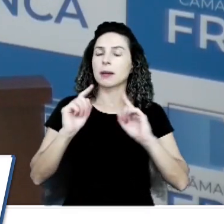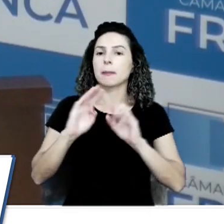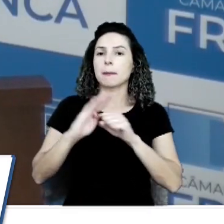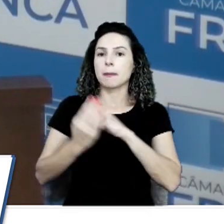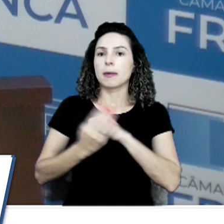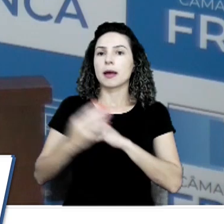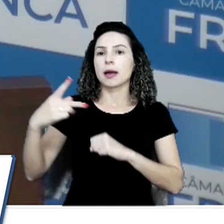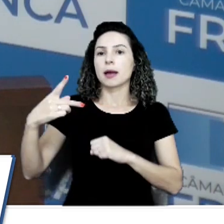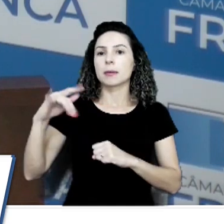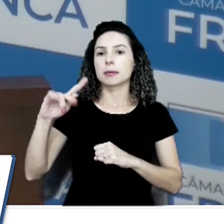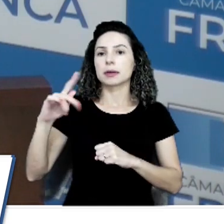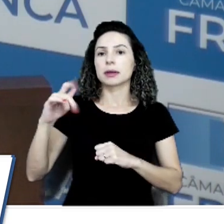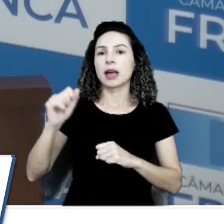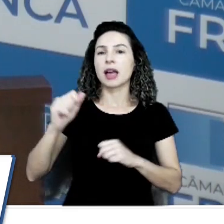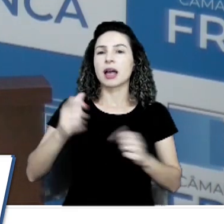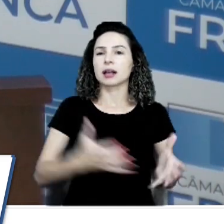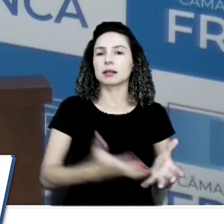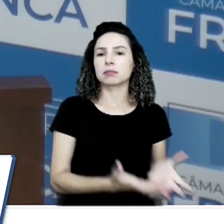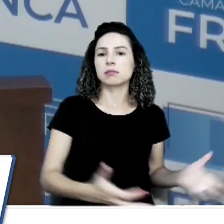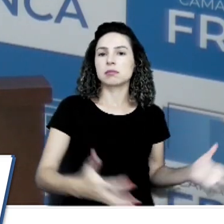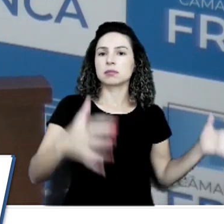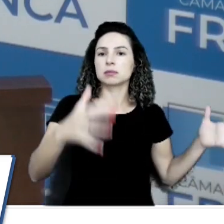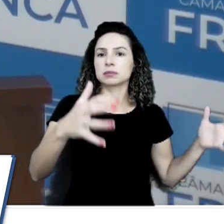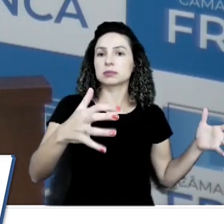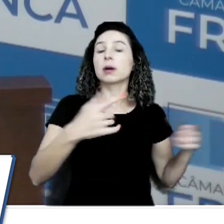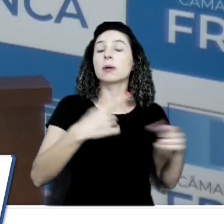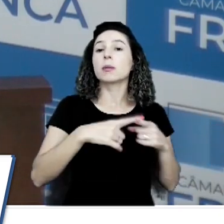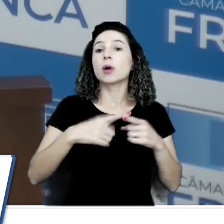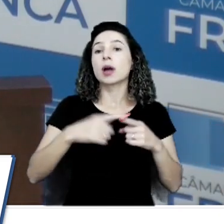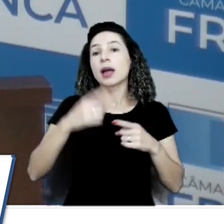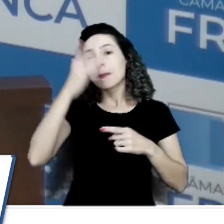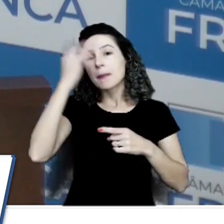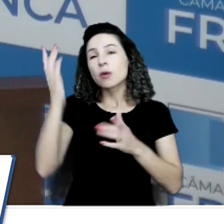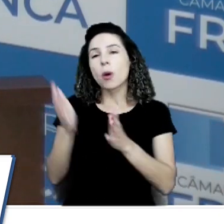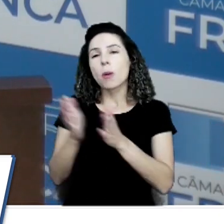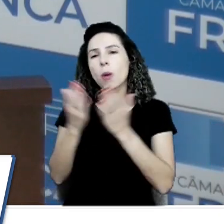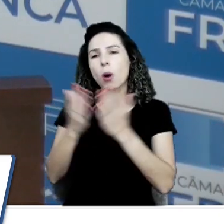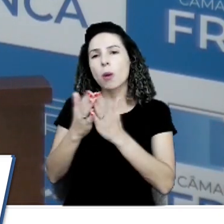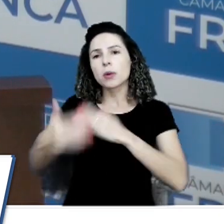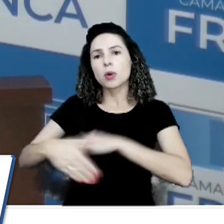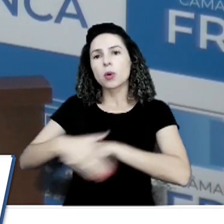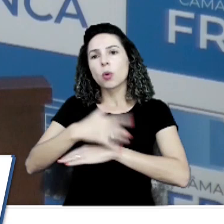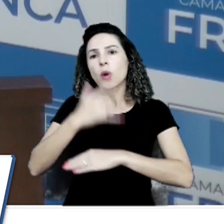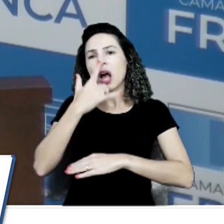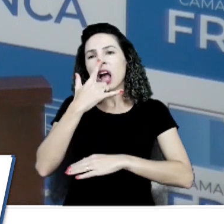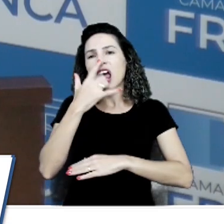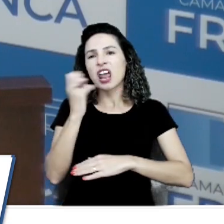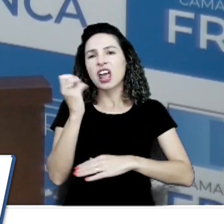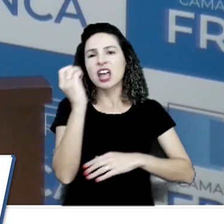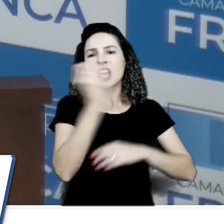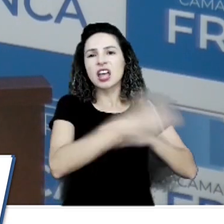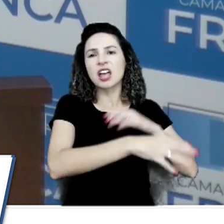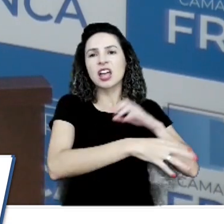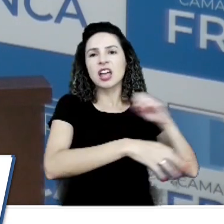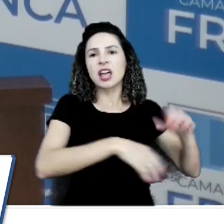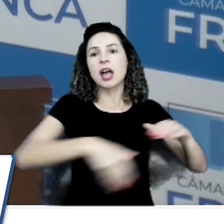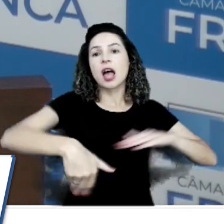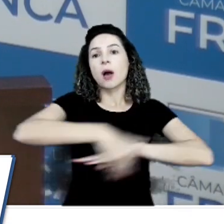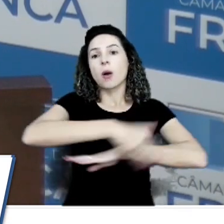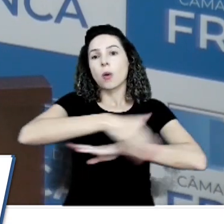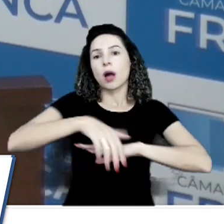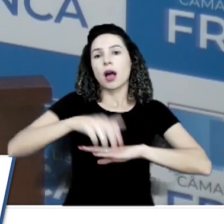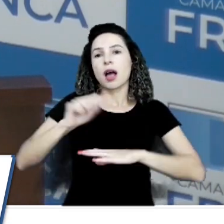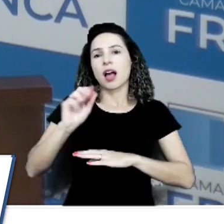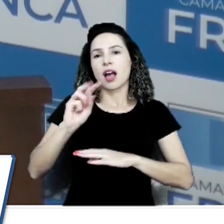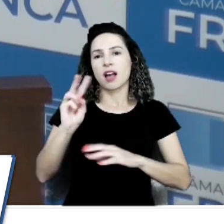caçambas, porque os moradores de rua jogavam os lixos todos na avenida. Então, a gente tem várias